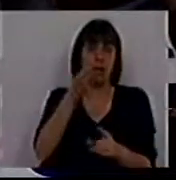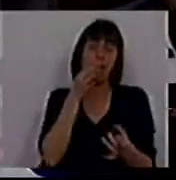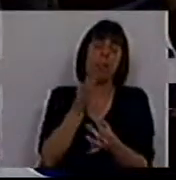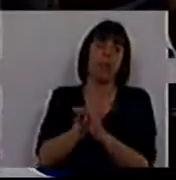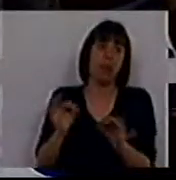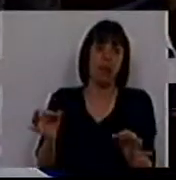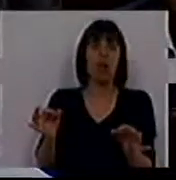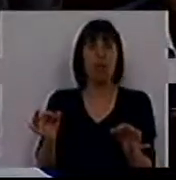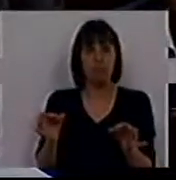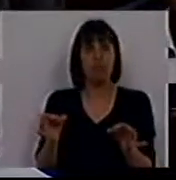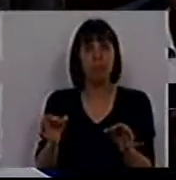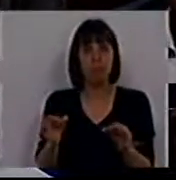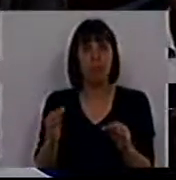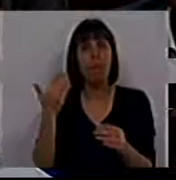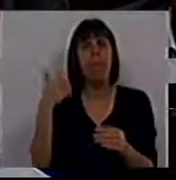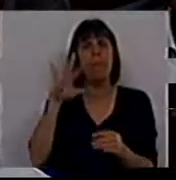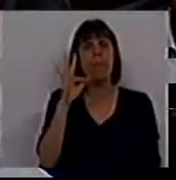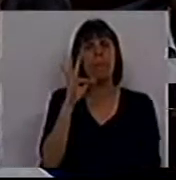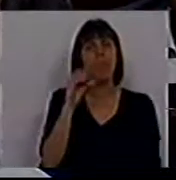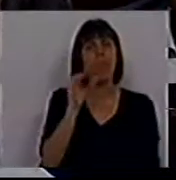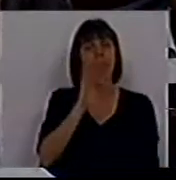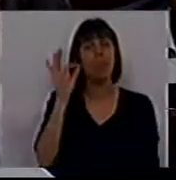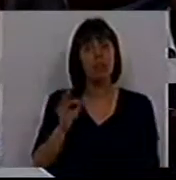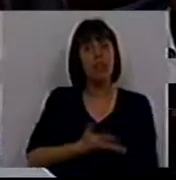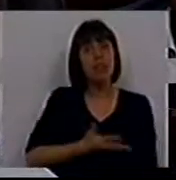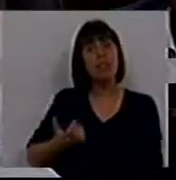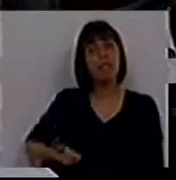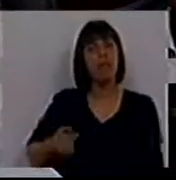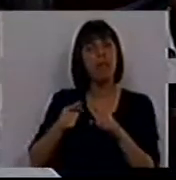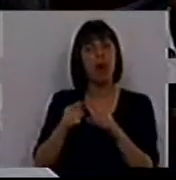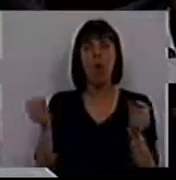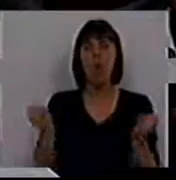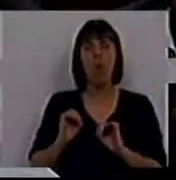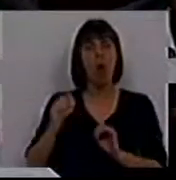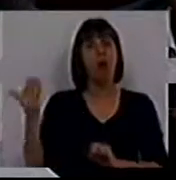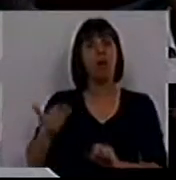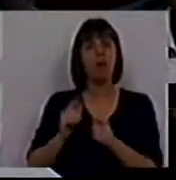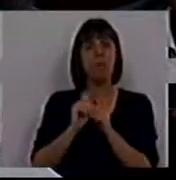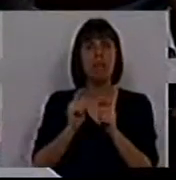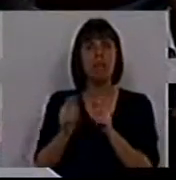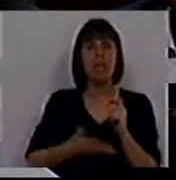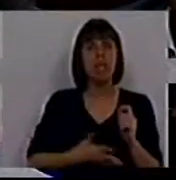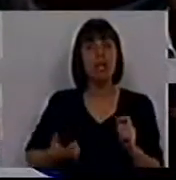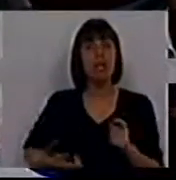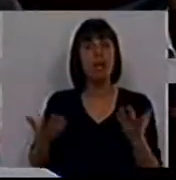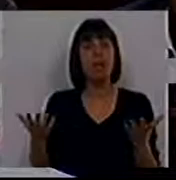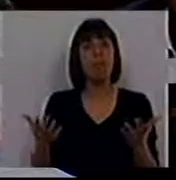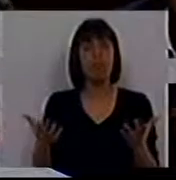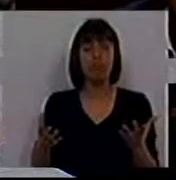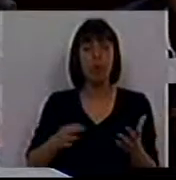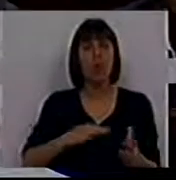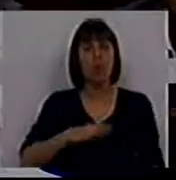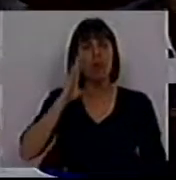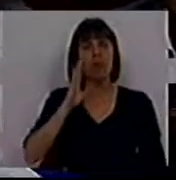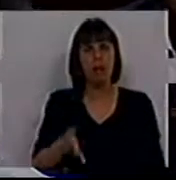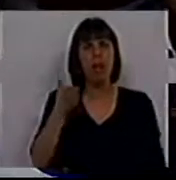perfeitamente que mais de 40% dos desempregados não têm direito ao subsídio de desemprego. Quando o